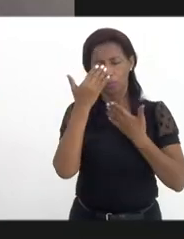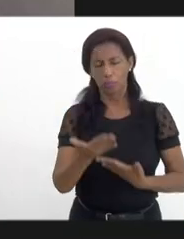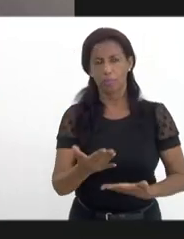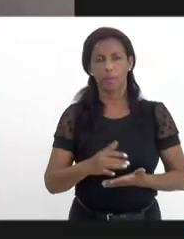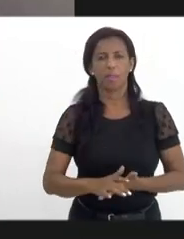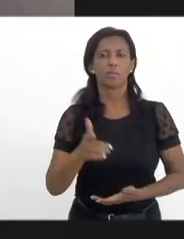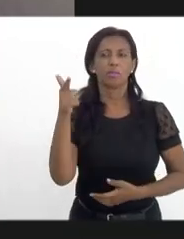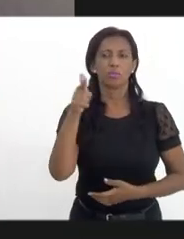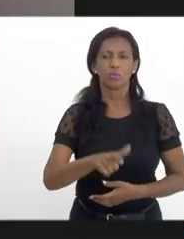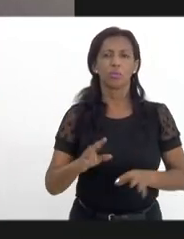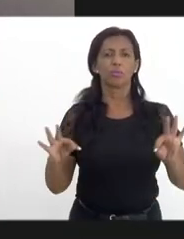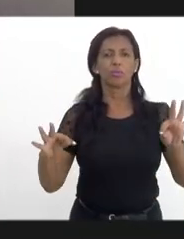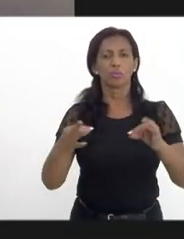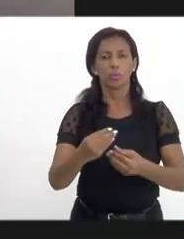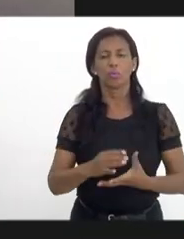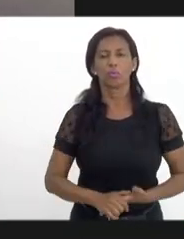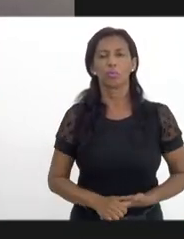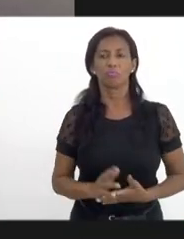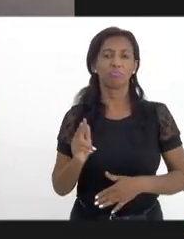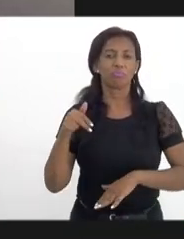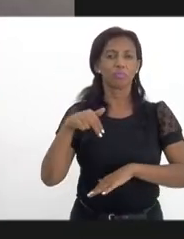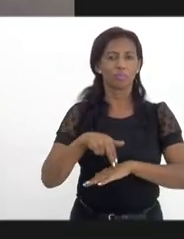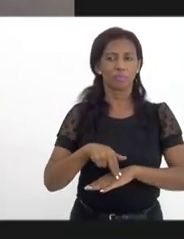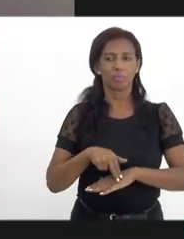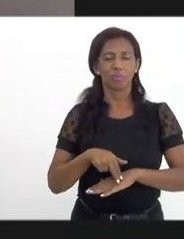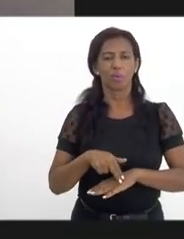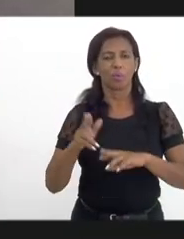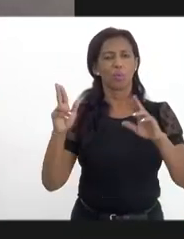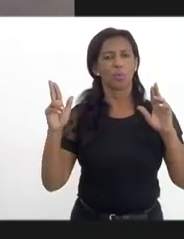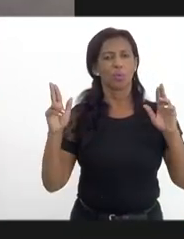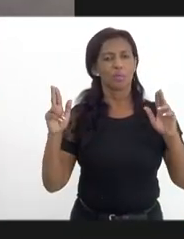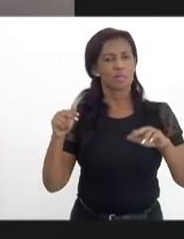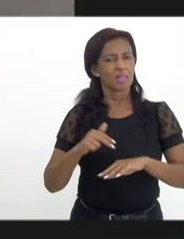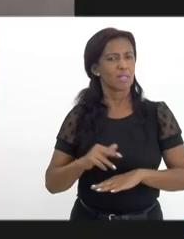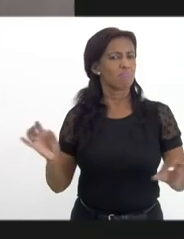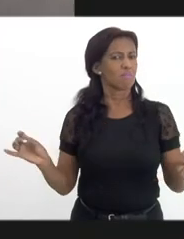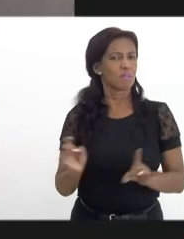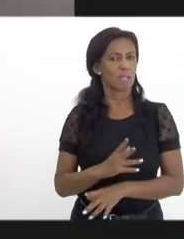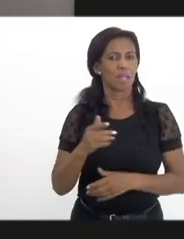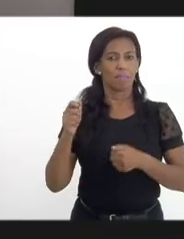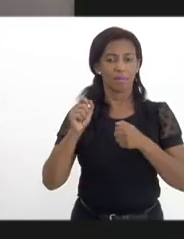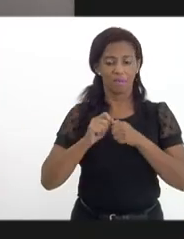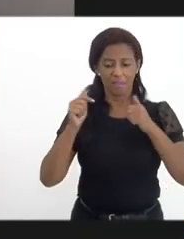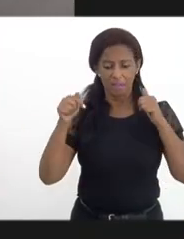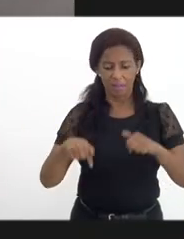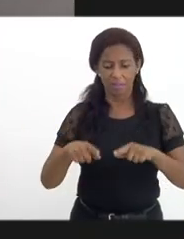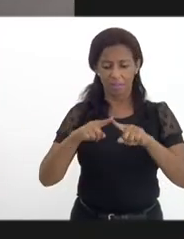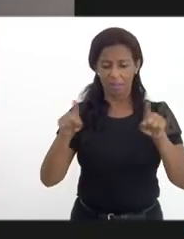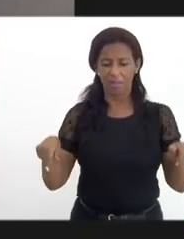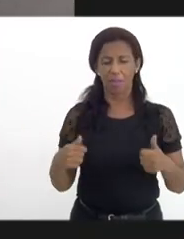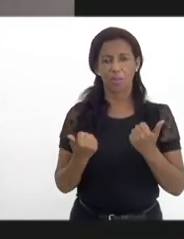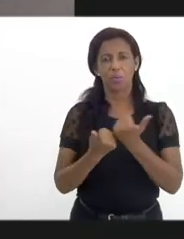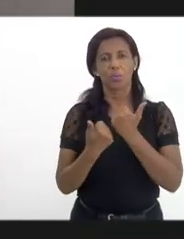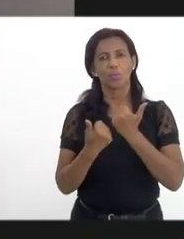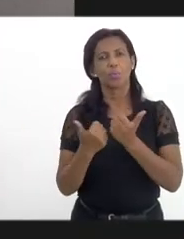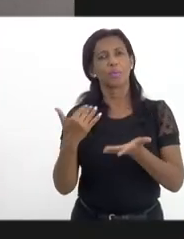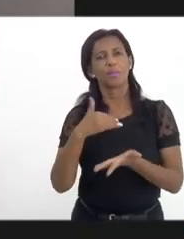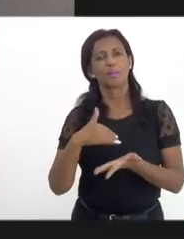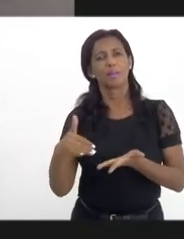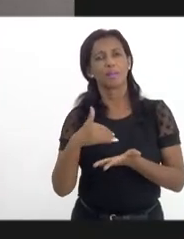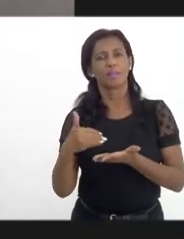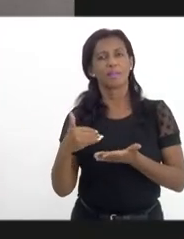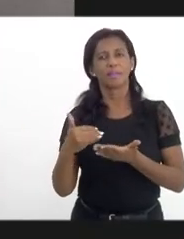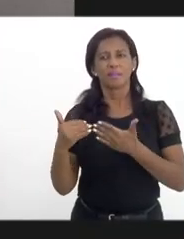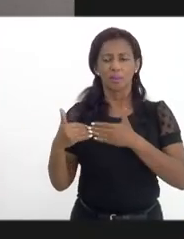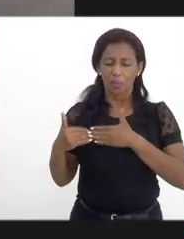agradeço mais uma vez a todos e nos colocamos mais do que nunca à disposição, fazemos aqui da nossa subsecretaria uma extensão do